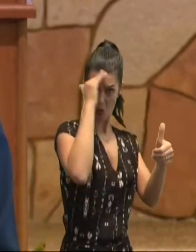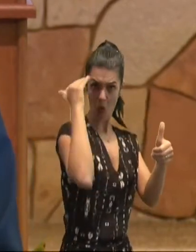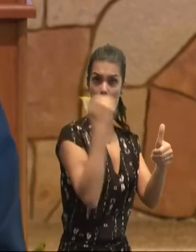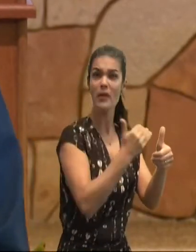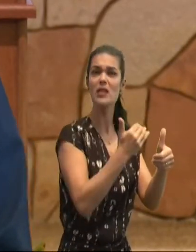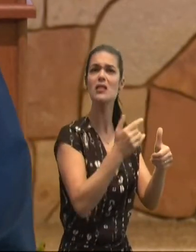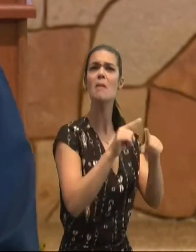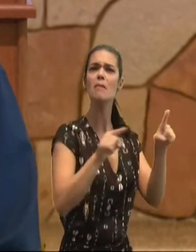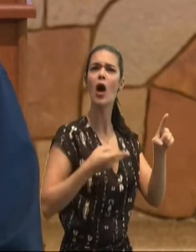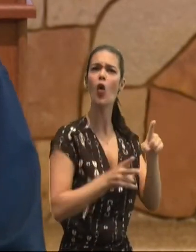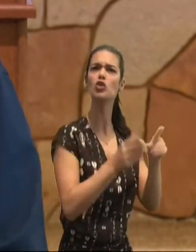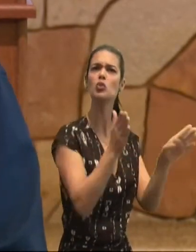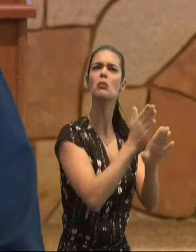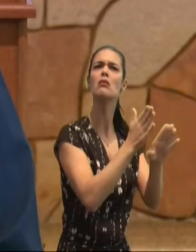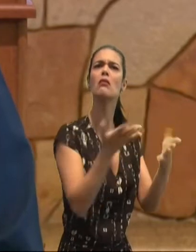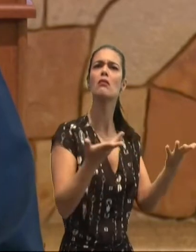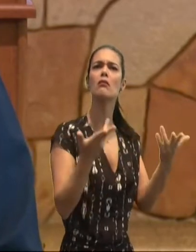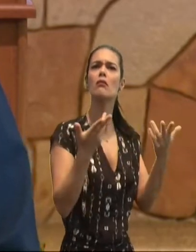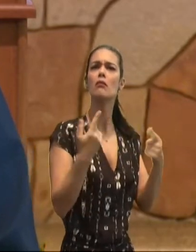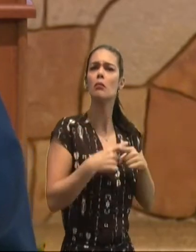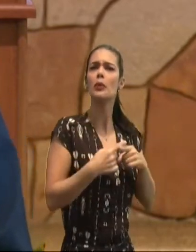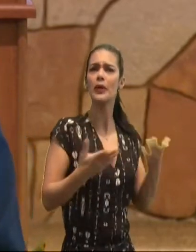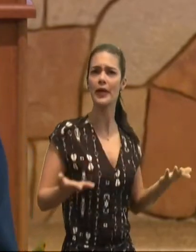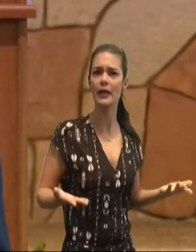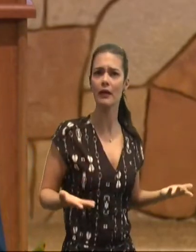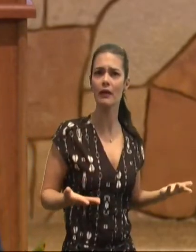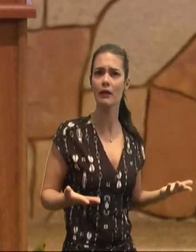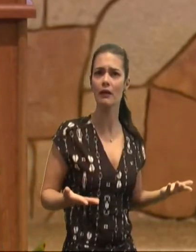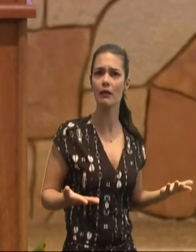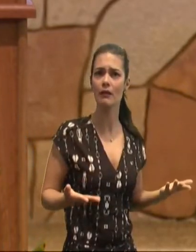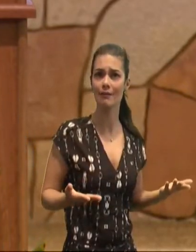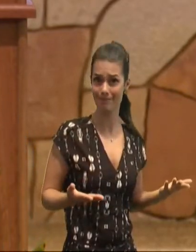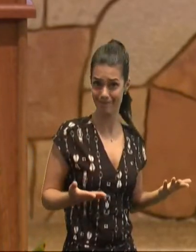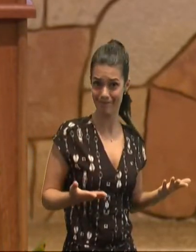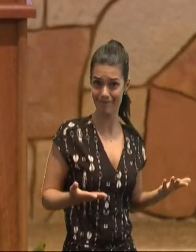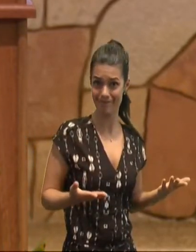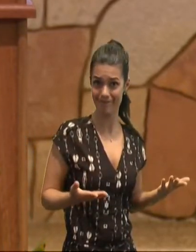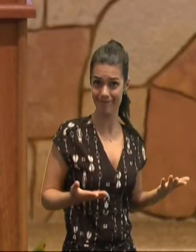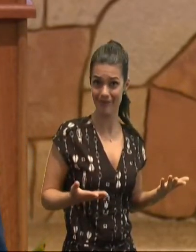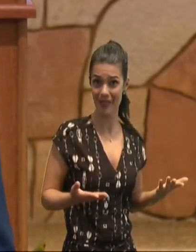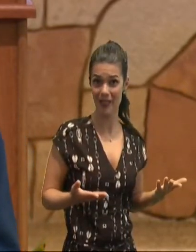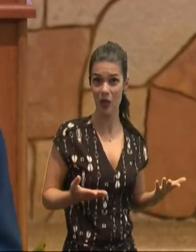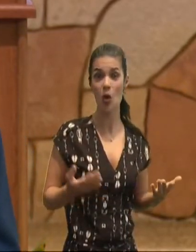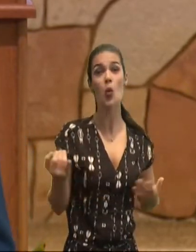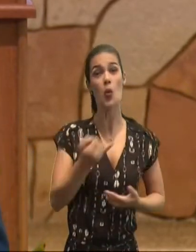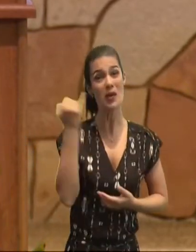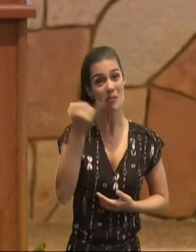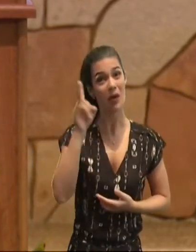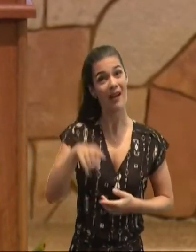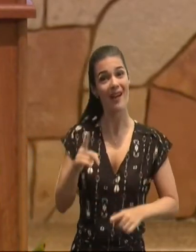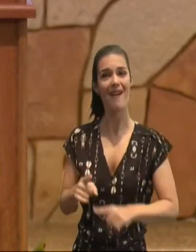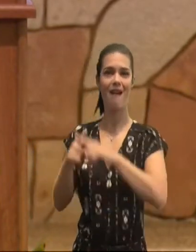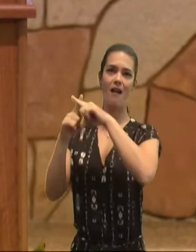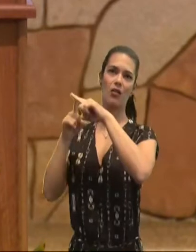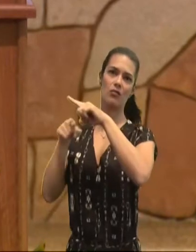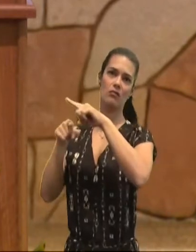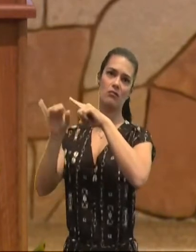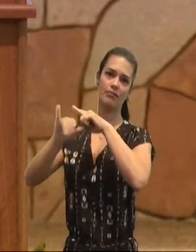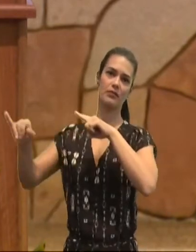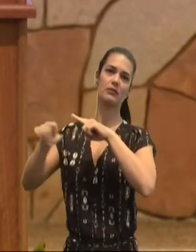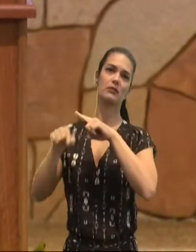da cruz, tomar até, se mutilassem, os que vos incitam, a rebeldia, Paulo,